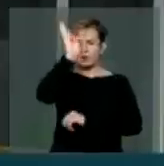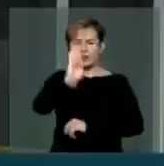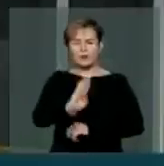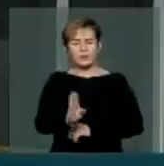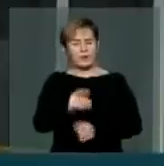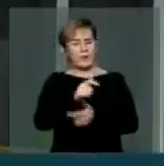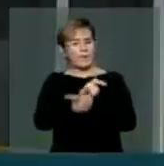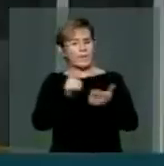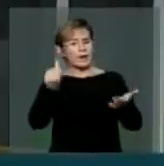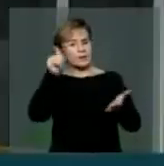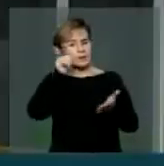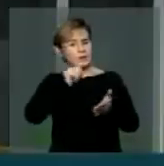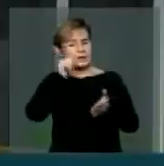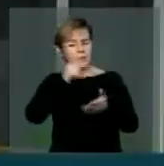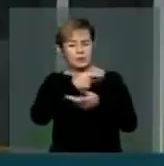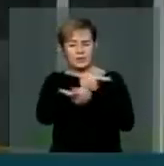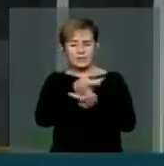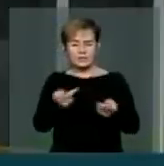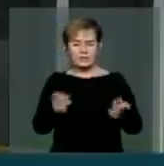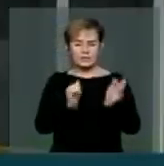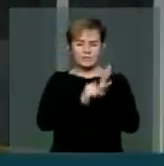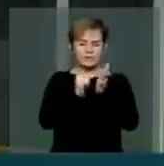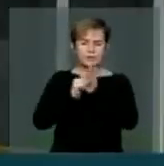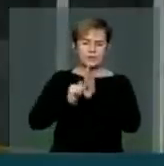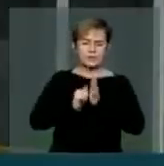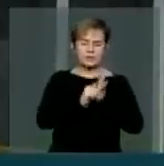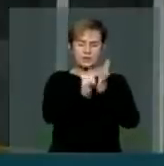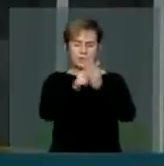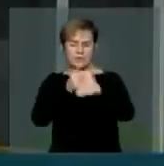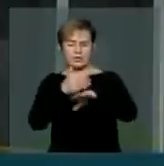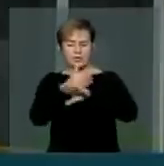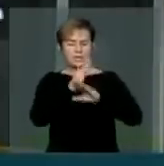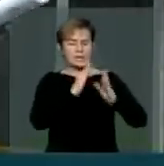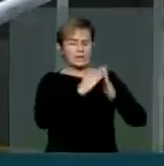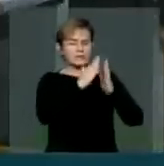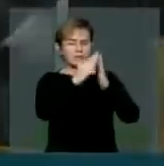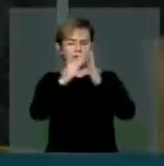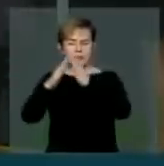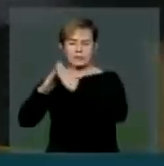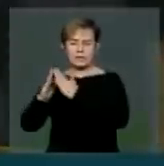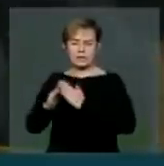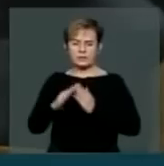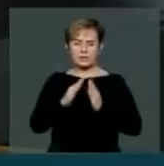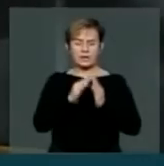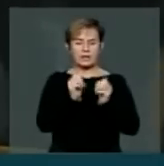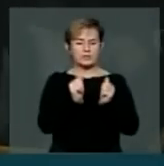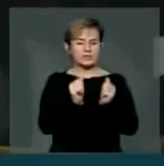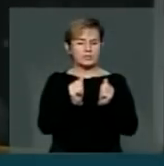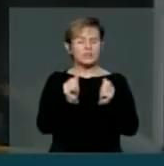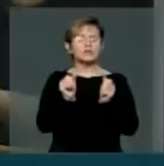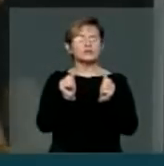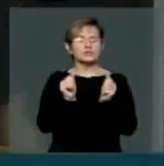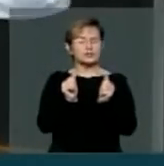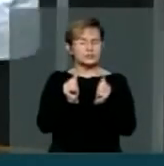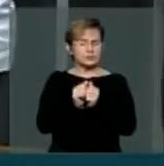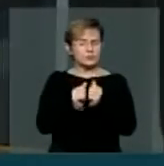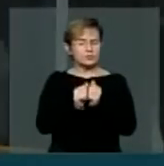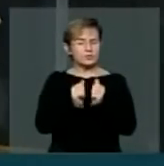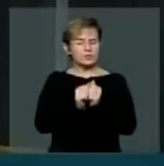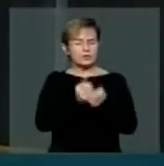que vão de casa em casa, na chuva, no sol, muitos deles tendo cachorro mordendo no mocotó,